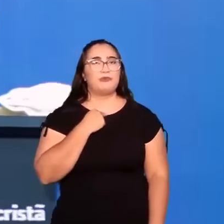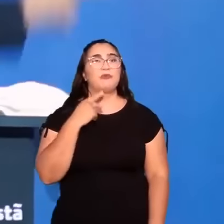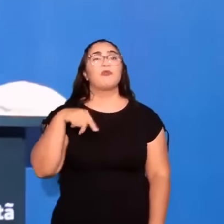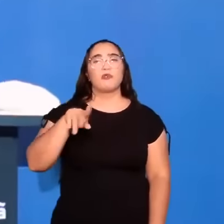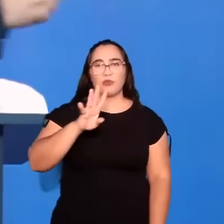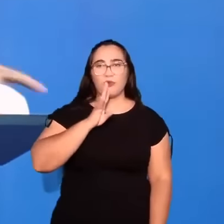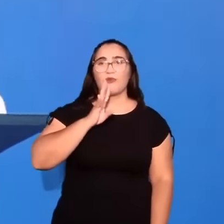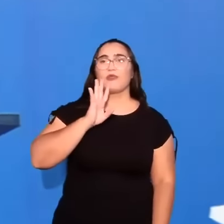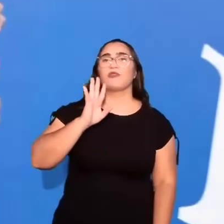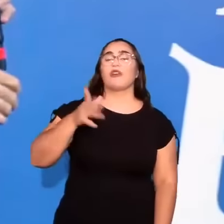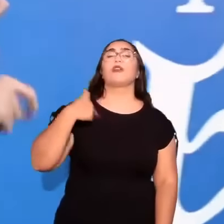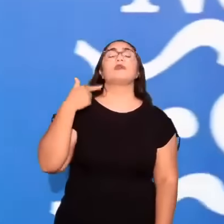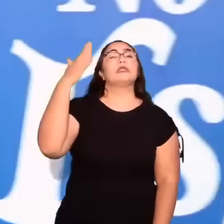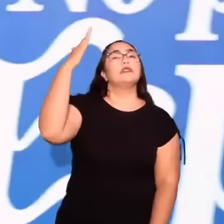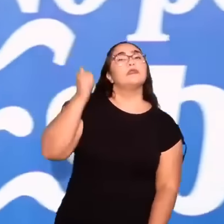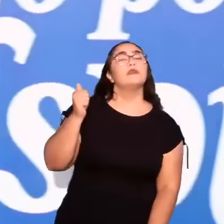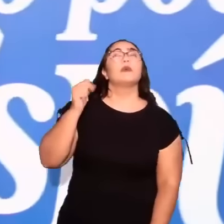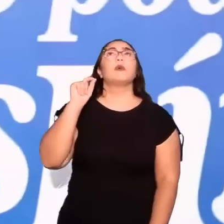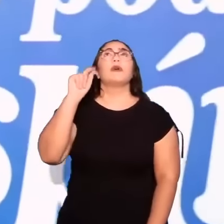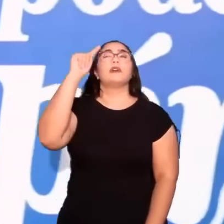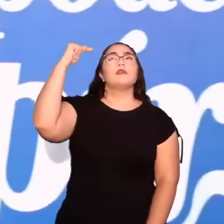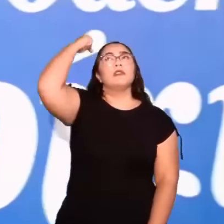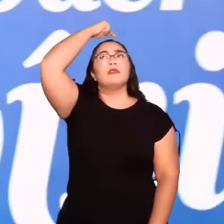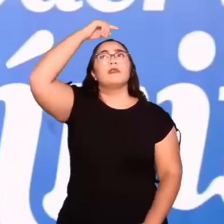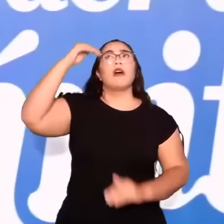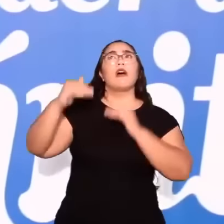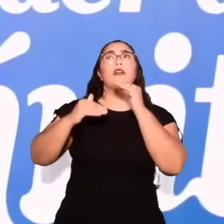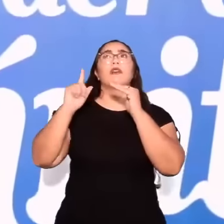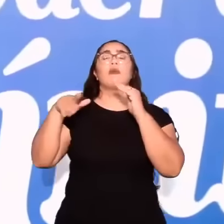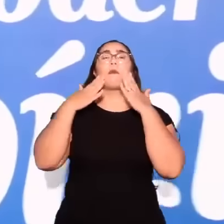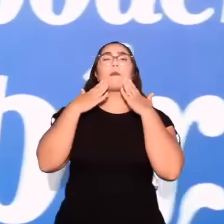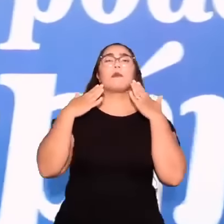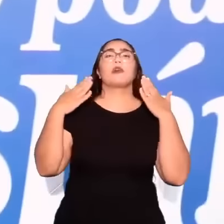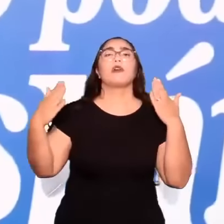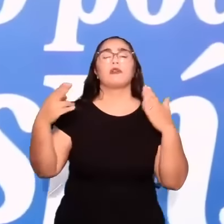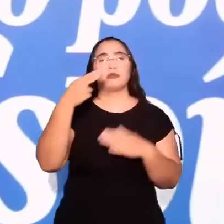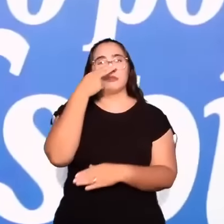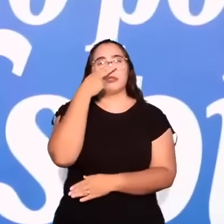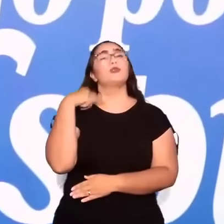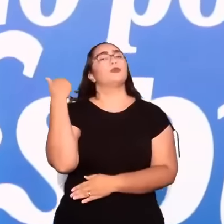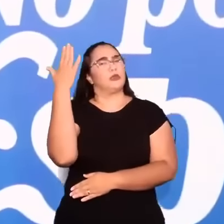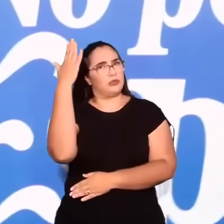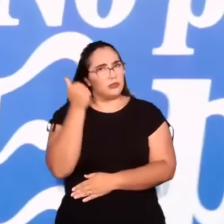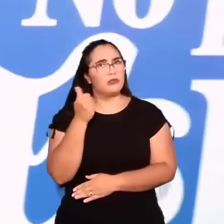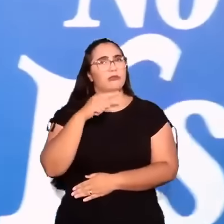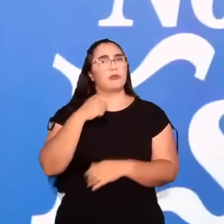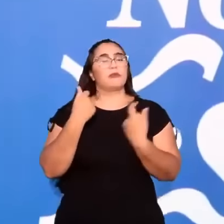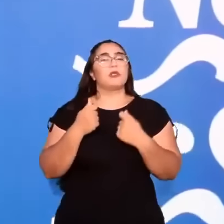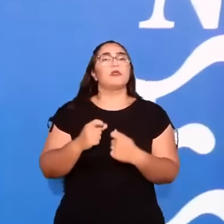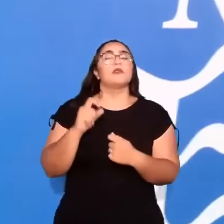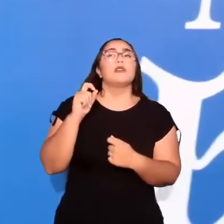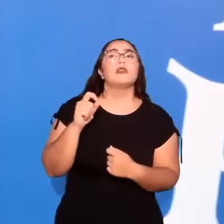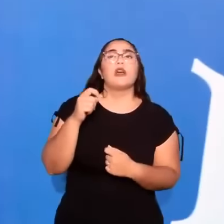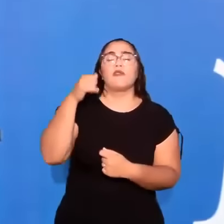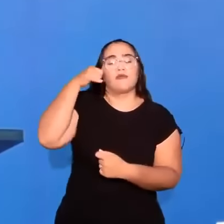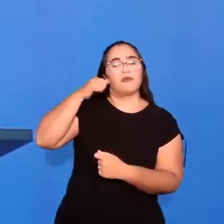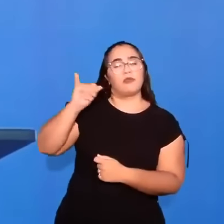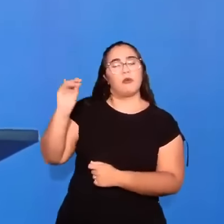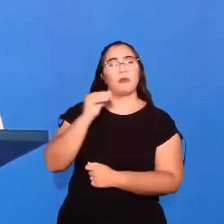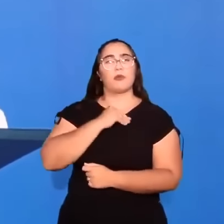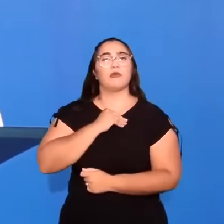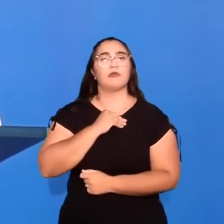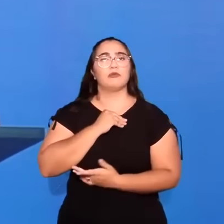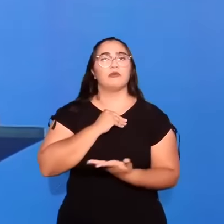inteirados. Nós sabemos. Que santidade é o padrão de vida de crente. Nós sabemos. Que temos que resistir. Tais pecados.